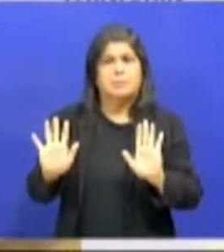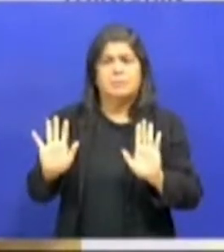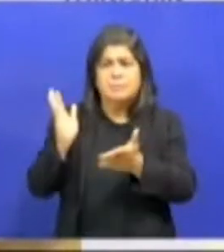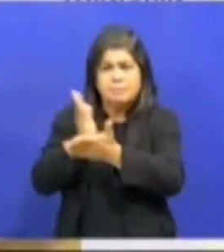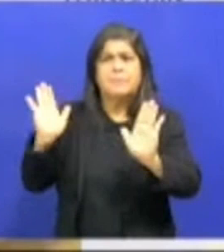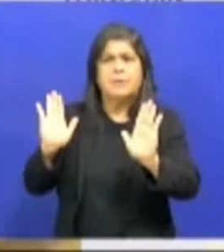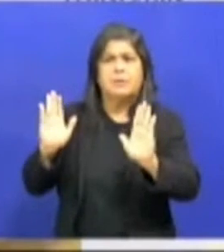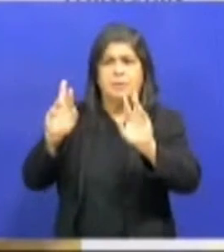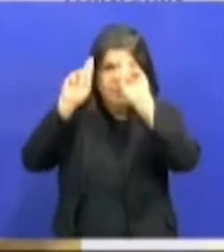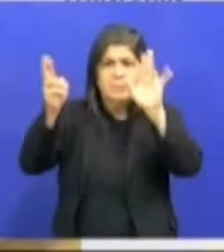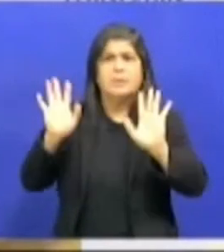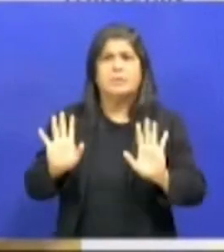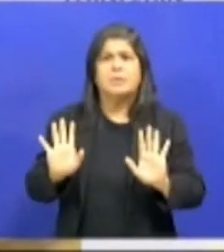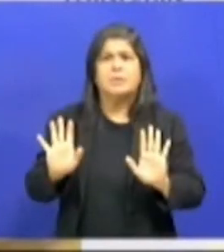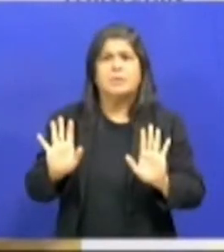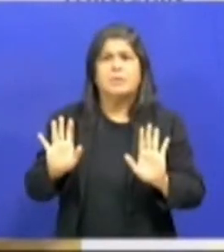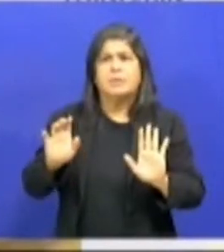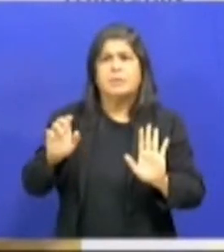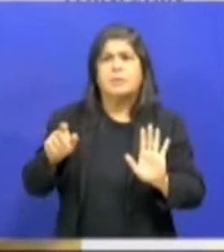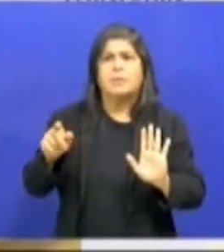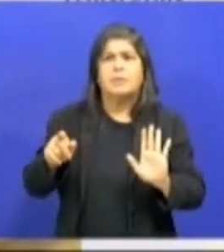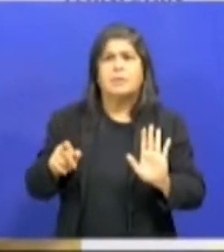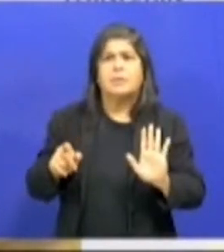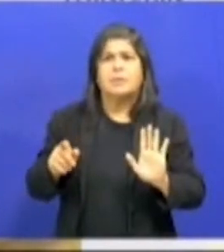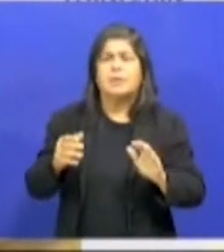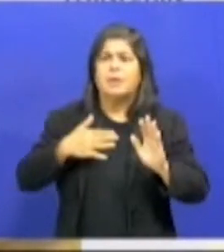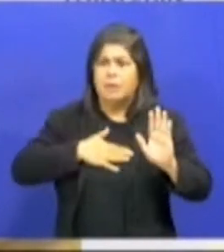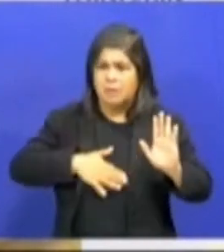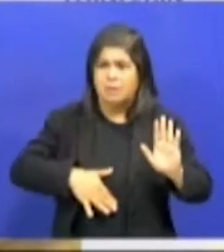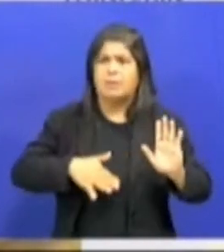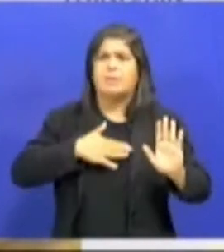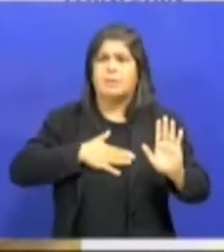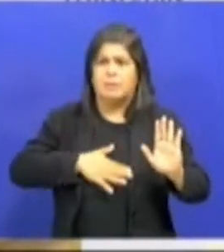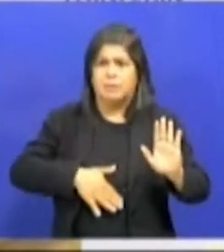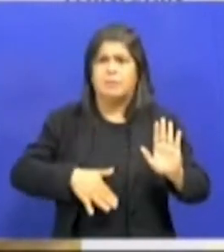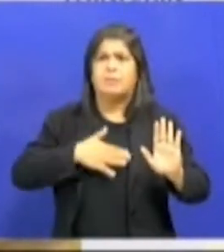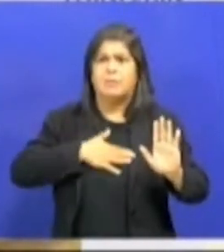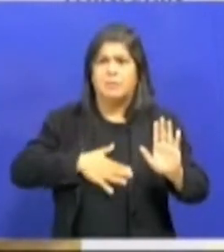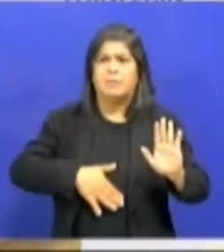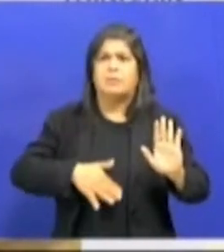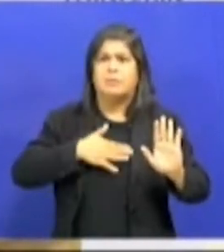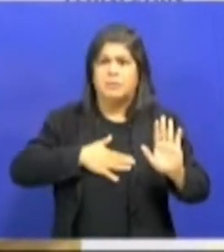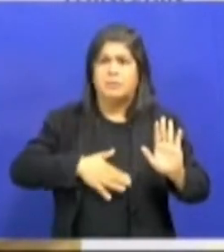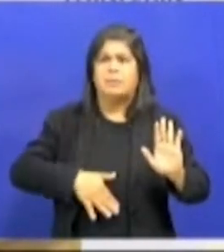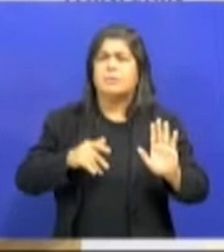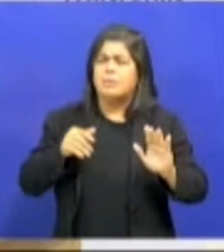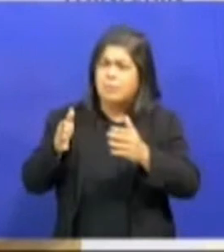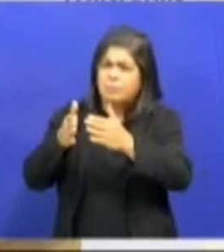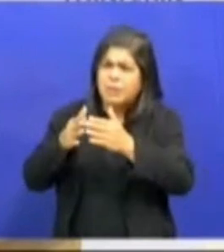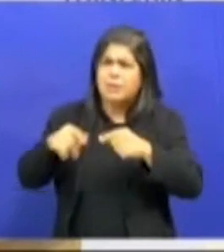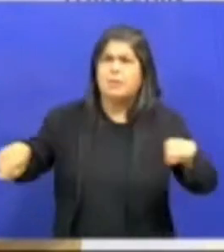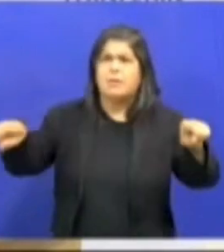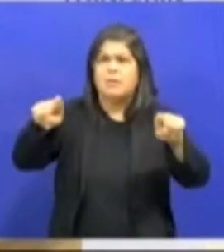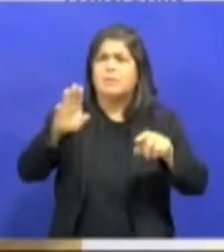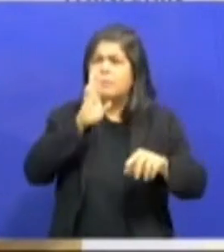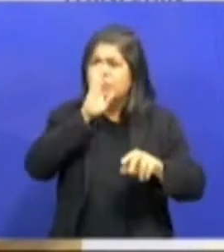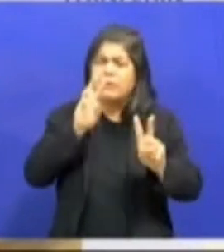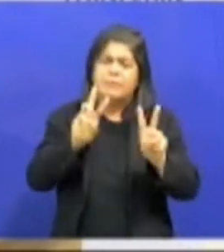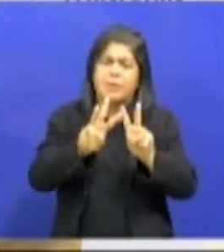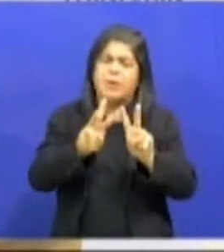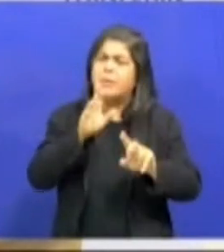respeito, aprenda a respeitar. O deputado está na tribuna, peço compreensão, deputado Valter.